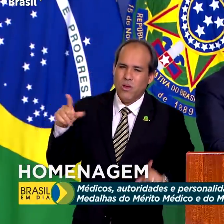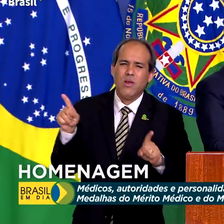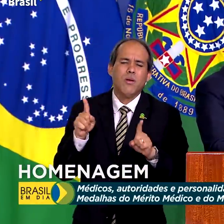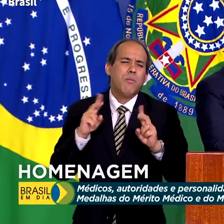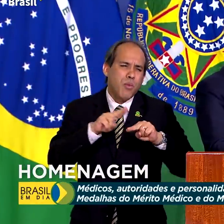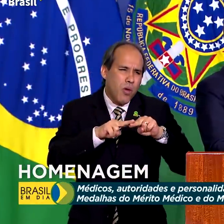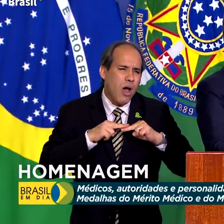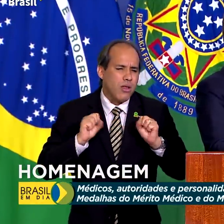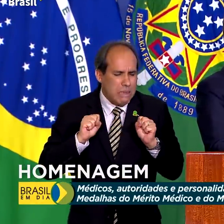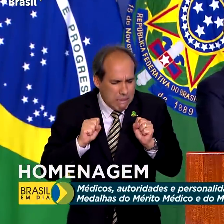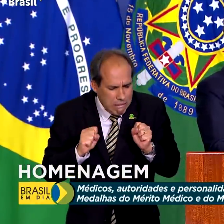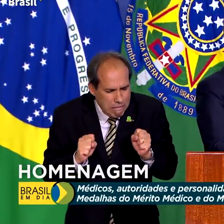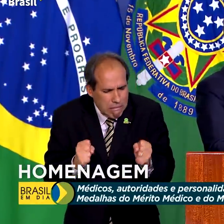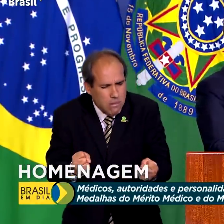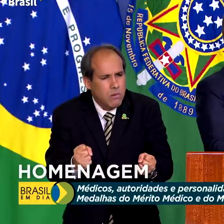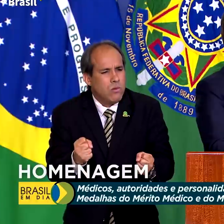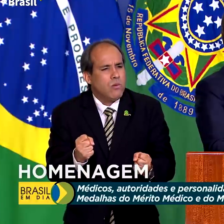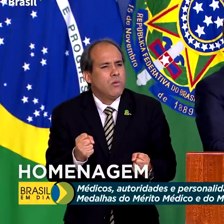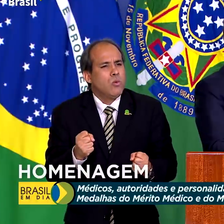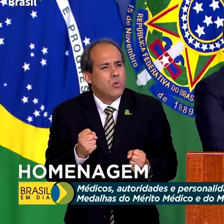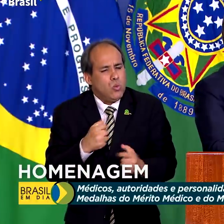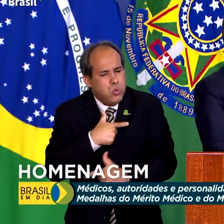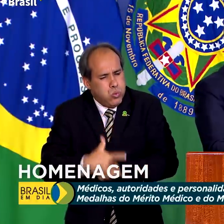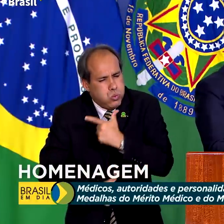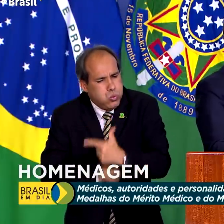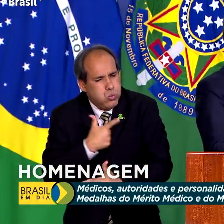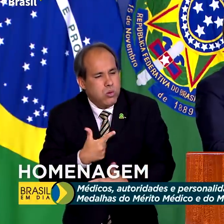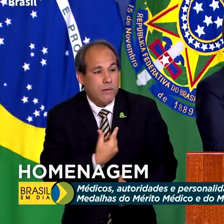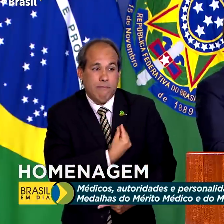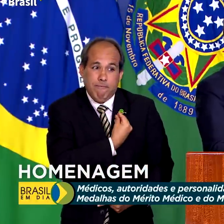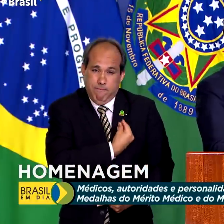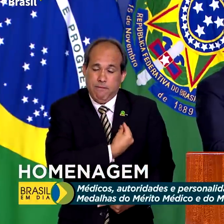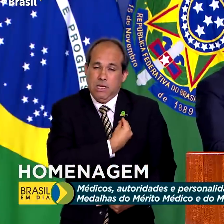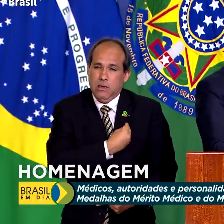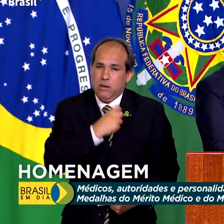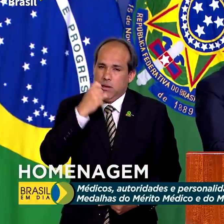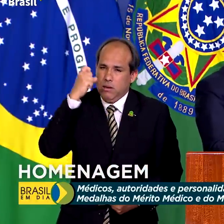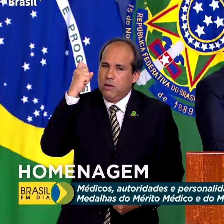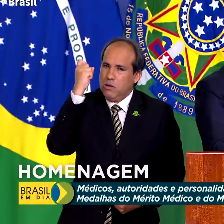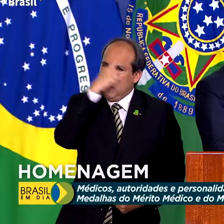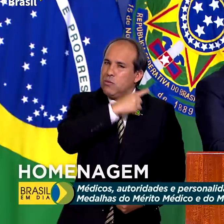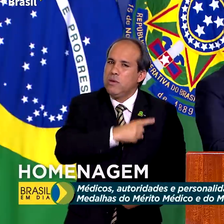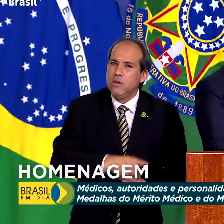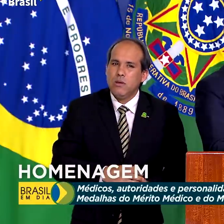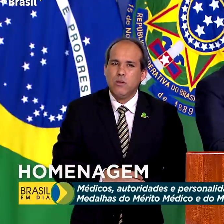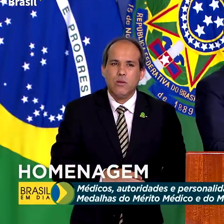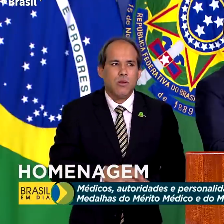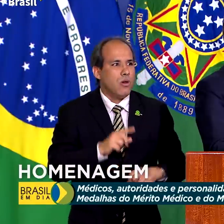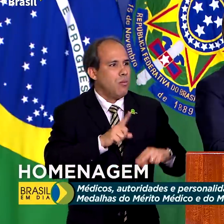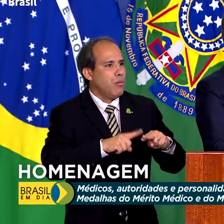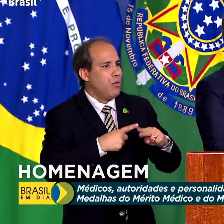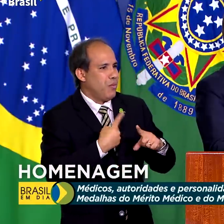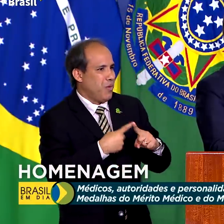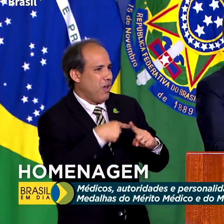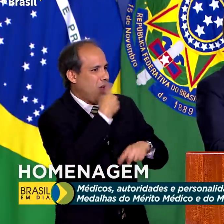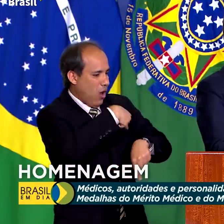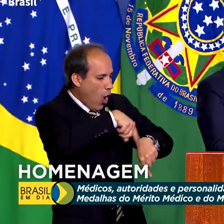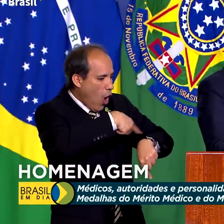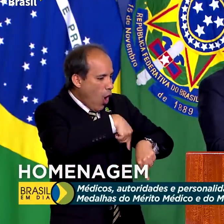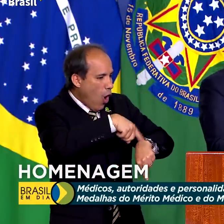dedicação que vocês têm, por uma vida difícil que têm, porque vocês não têm hora para